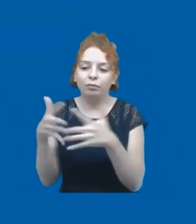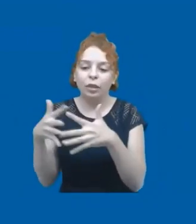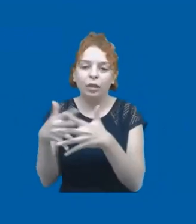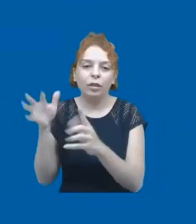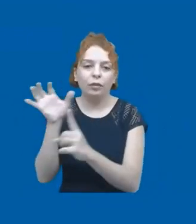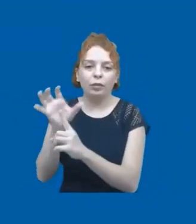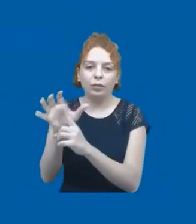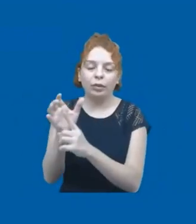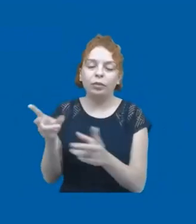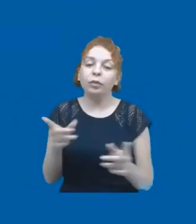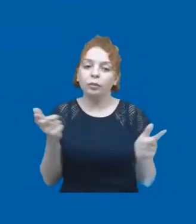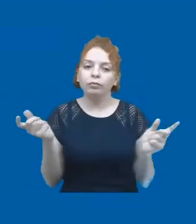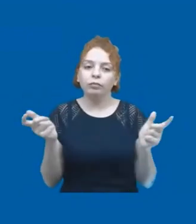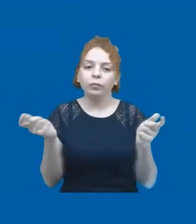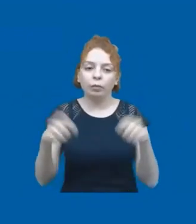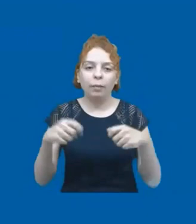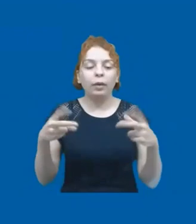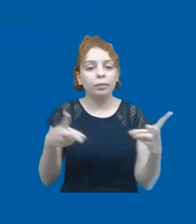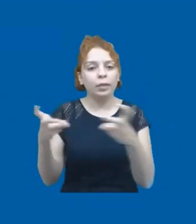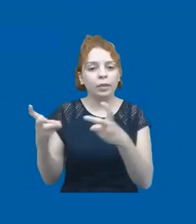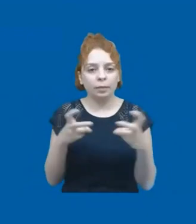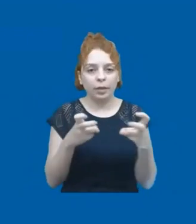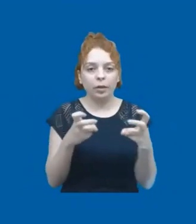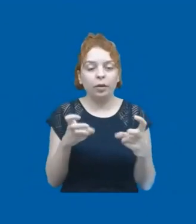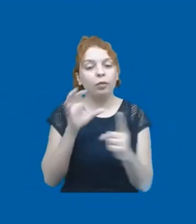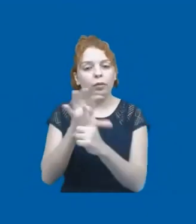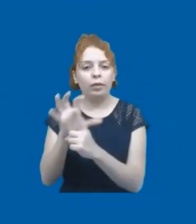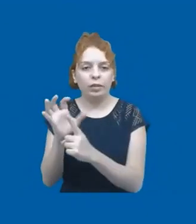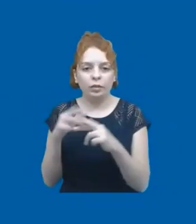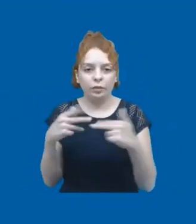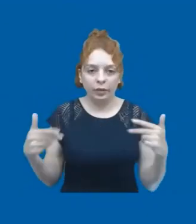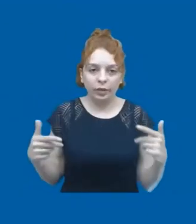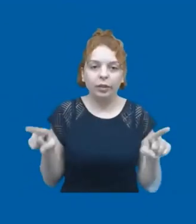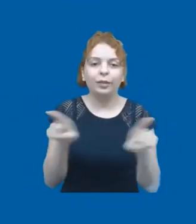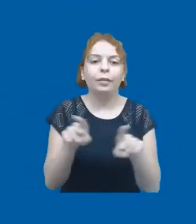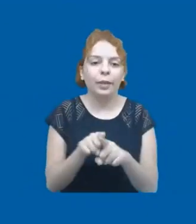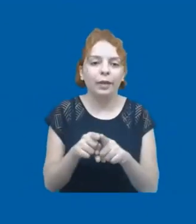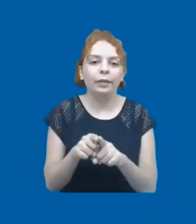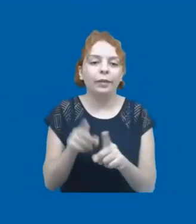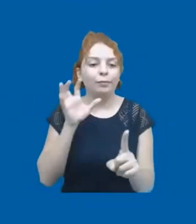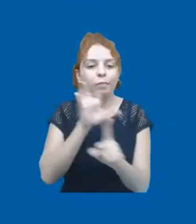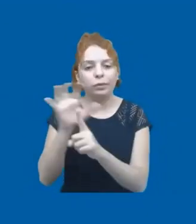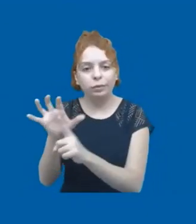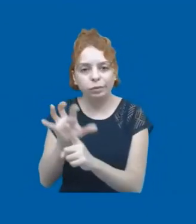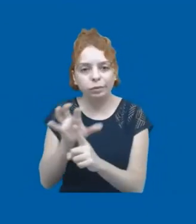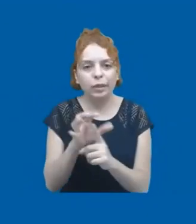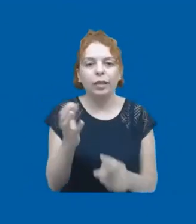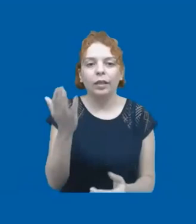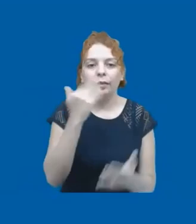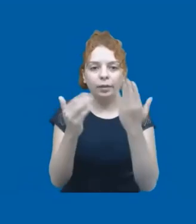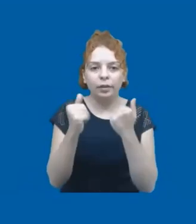visível daqui a poucos anos. A gente tem impactos também consideráveis na alimentação, eu acho que a fala do Daniel